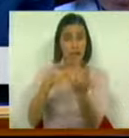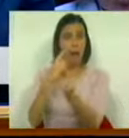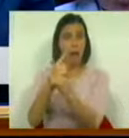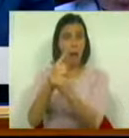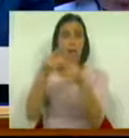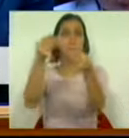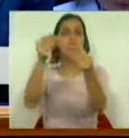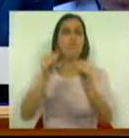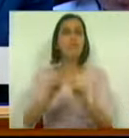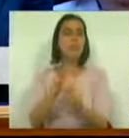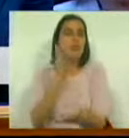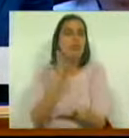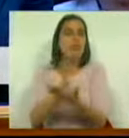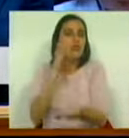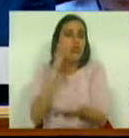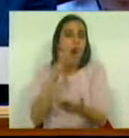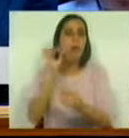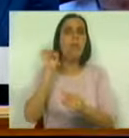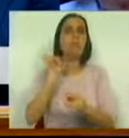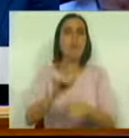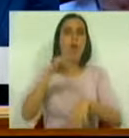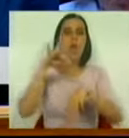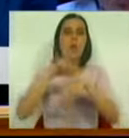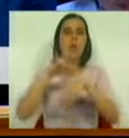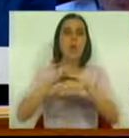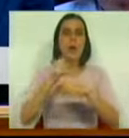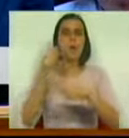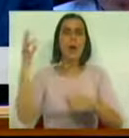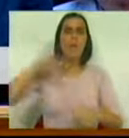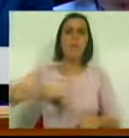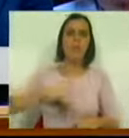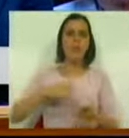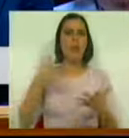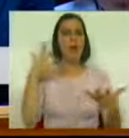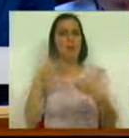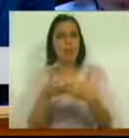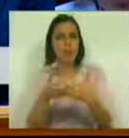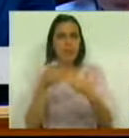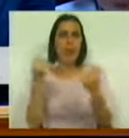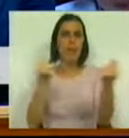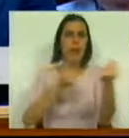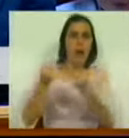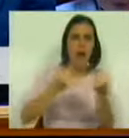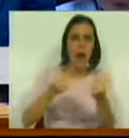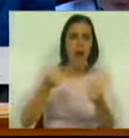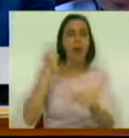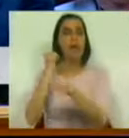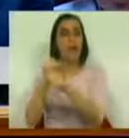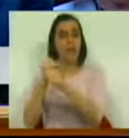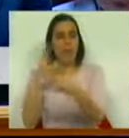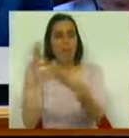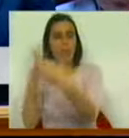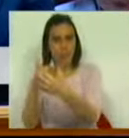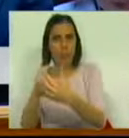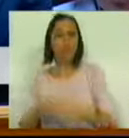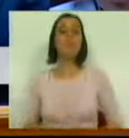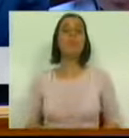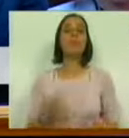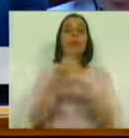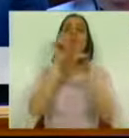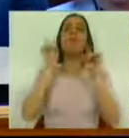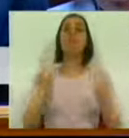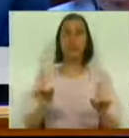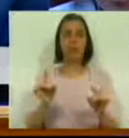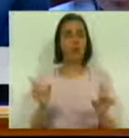elaborada exclusivamente para as doenças profissionais, acidentes de viação e de trabalho. Porque